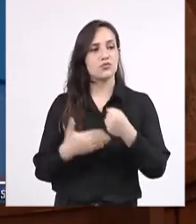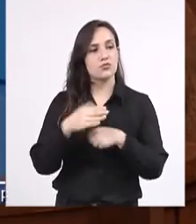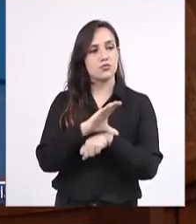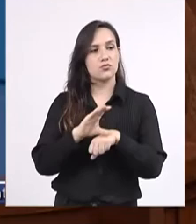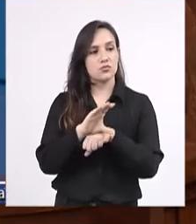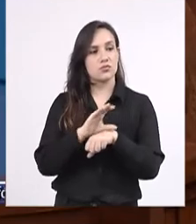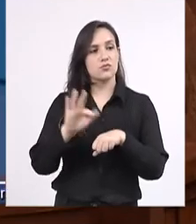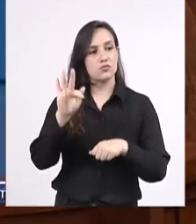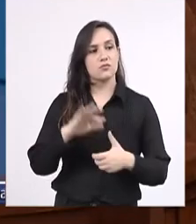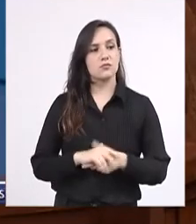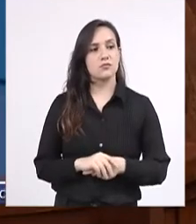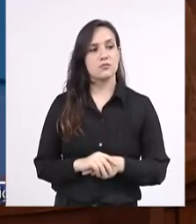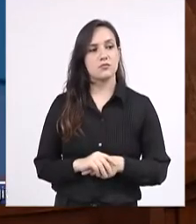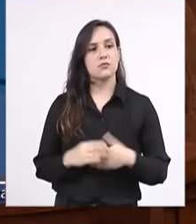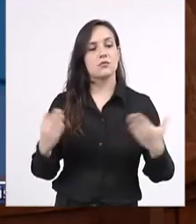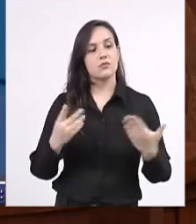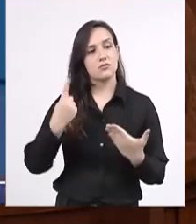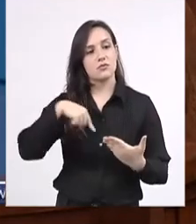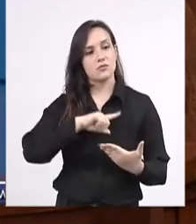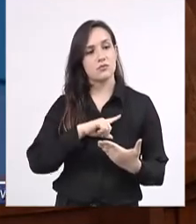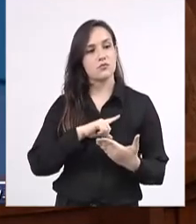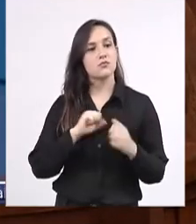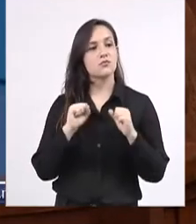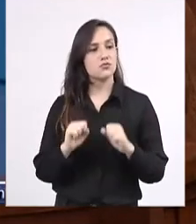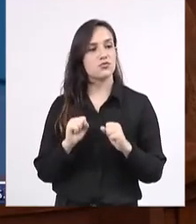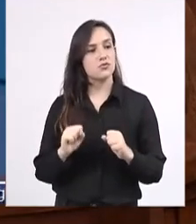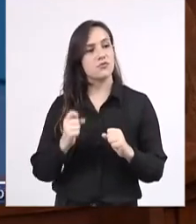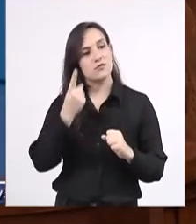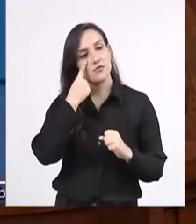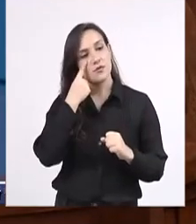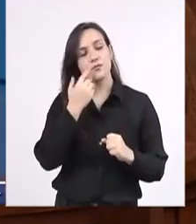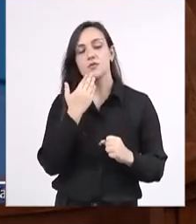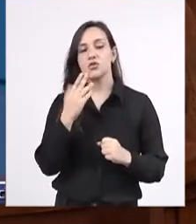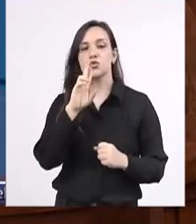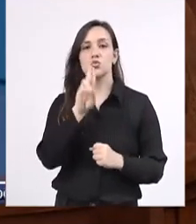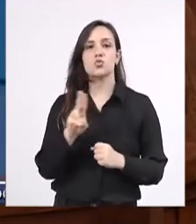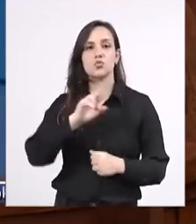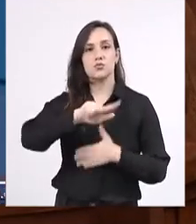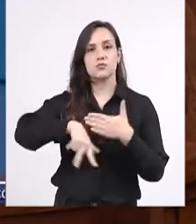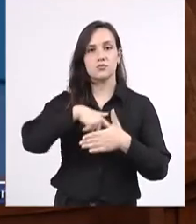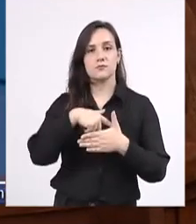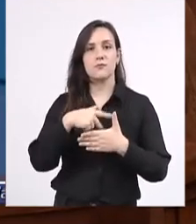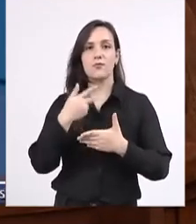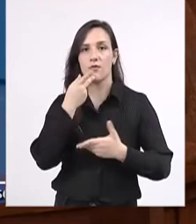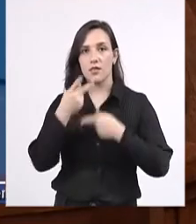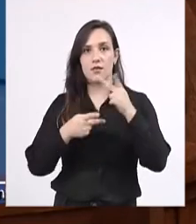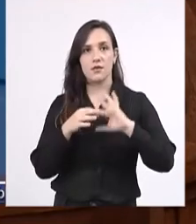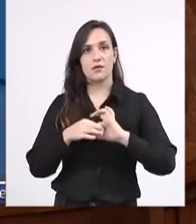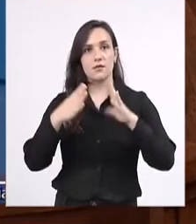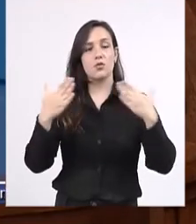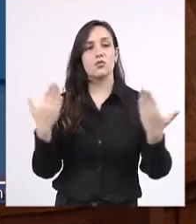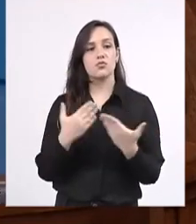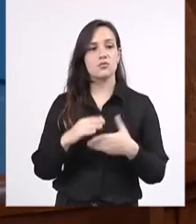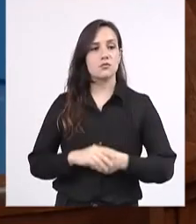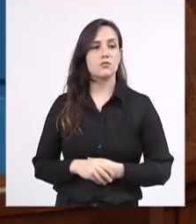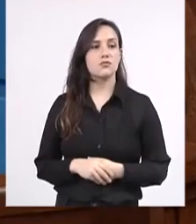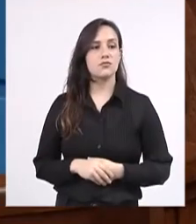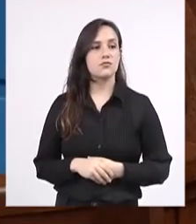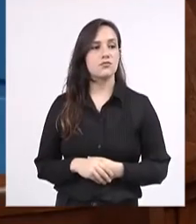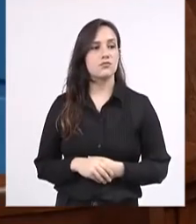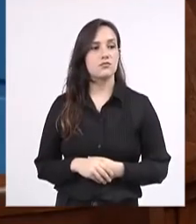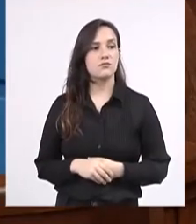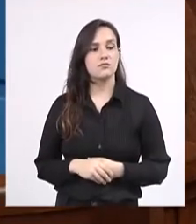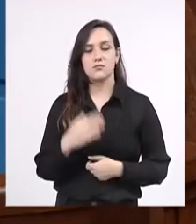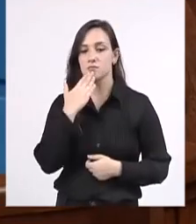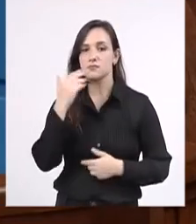Nós pedimos, senhores deputados, a possibilidade de utilização da palavra livre para estarmos nessa manhã pedindo o